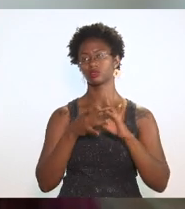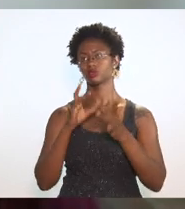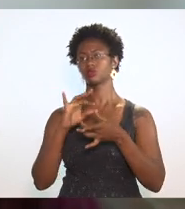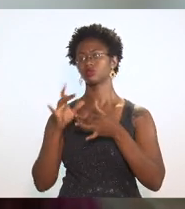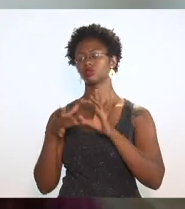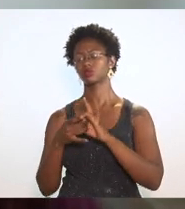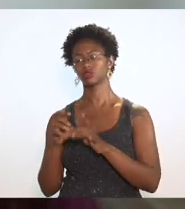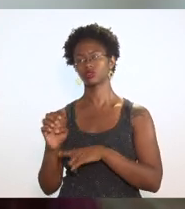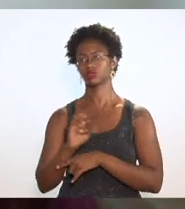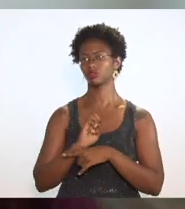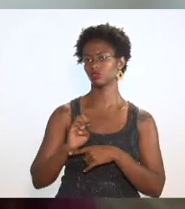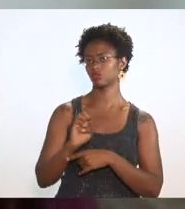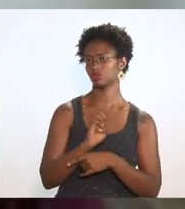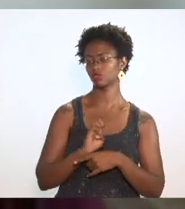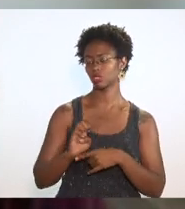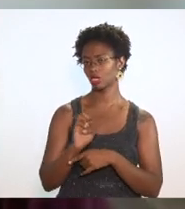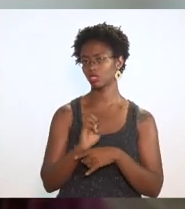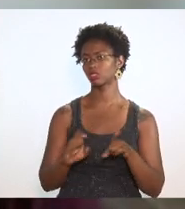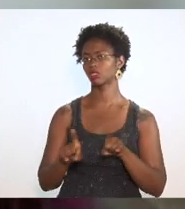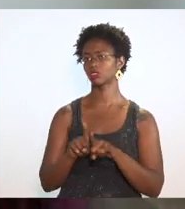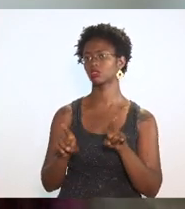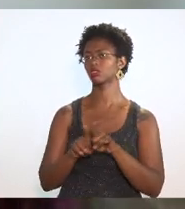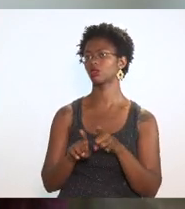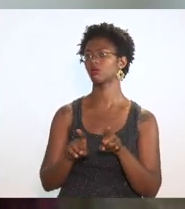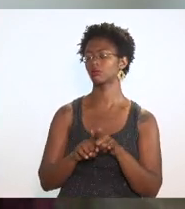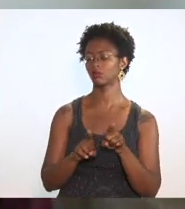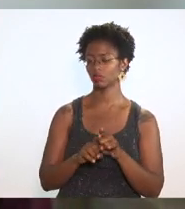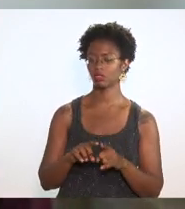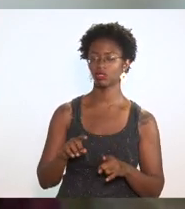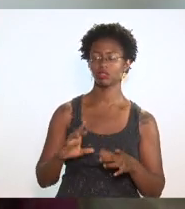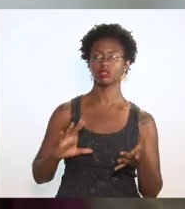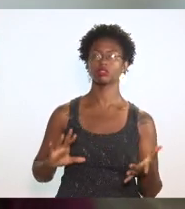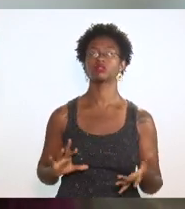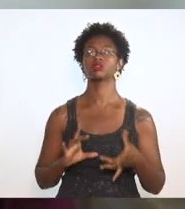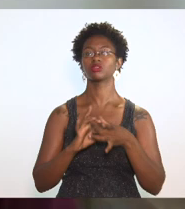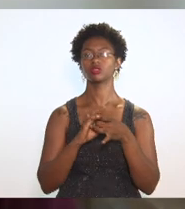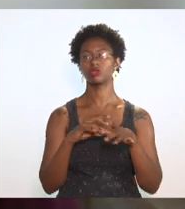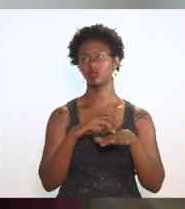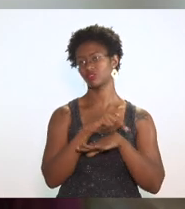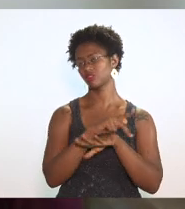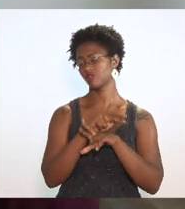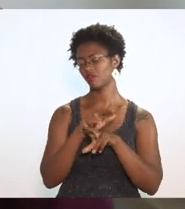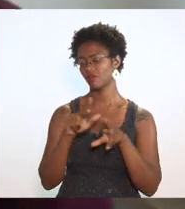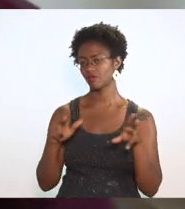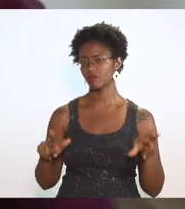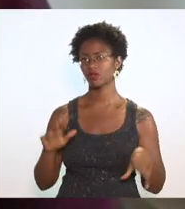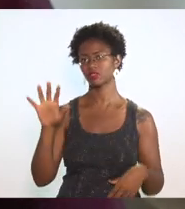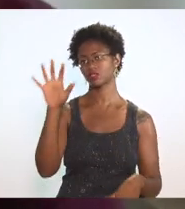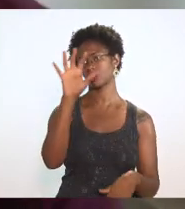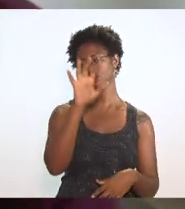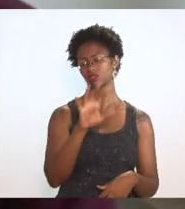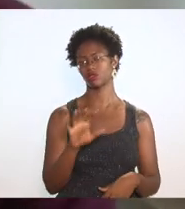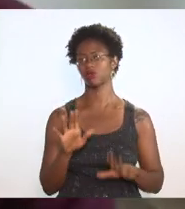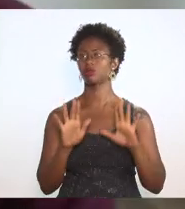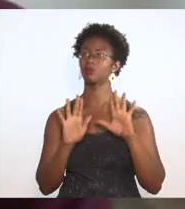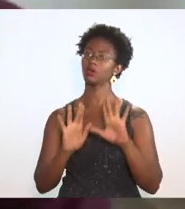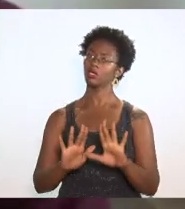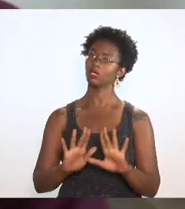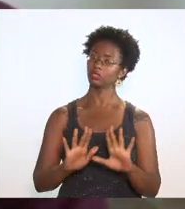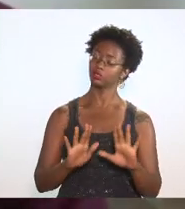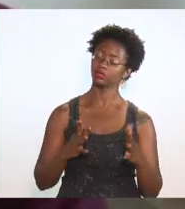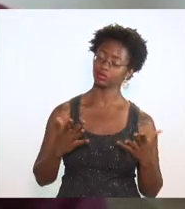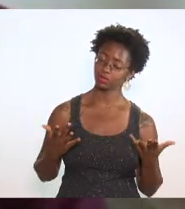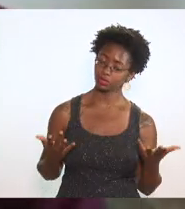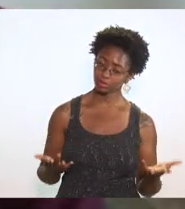Estado e da sinergia entre os diversos setores agora mesmo falo bom mas se a